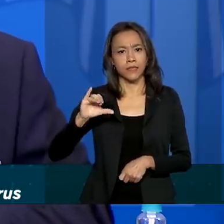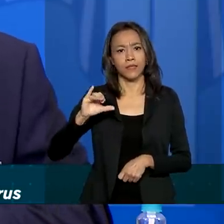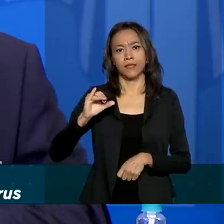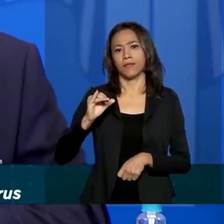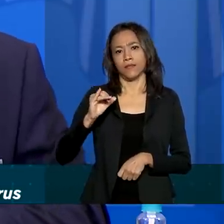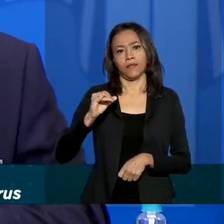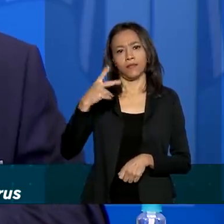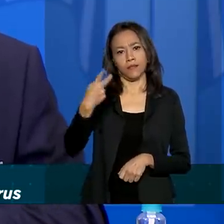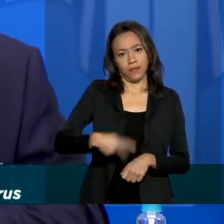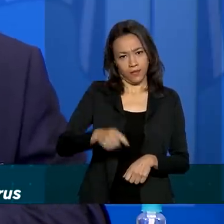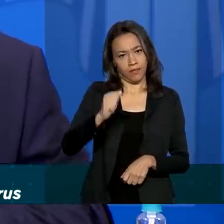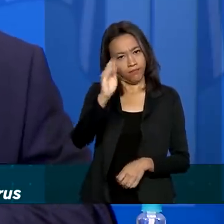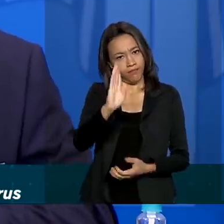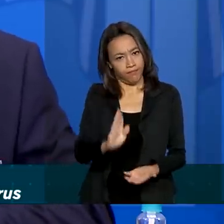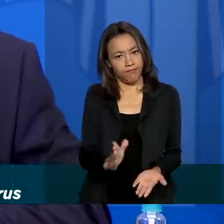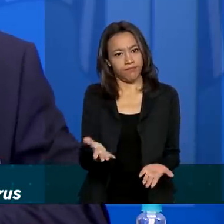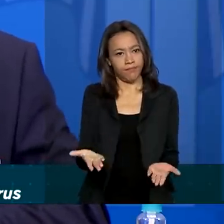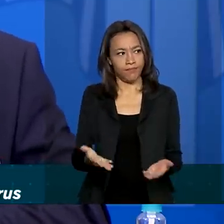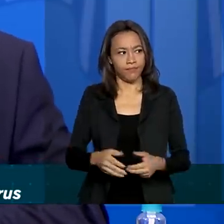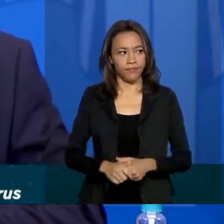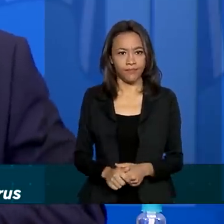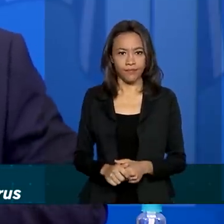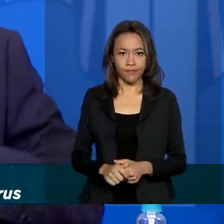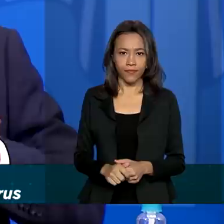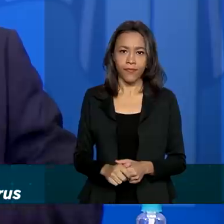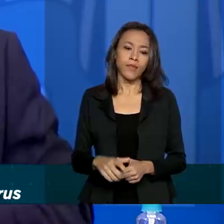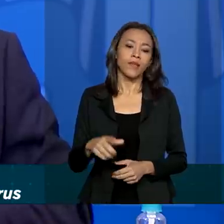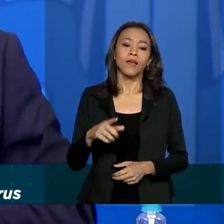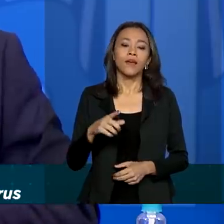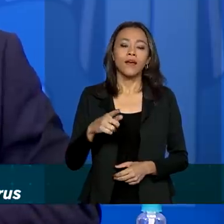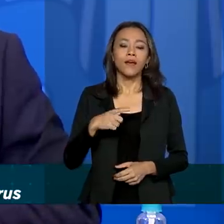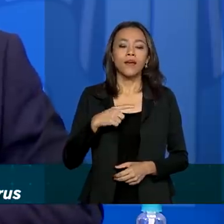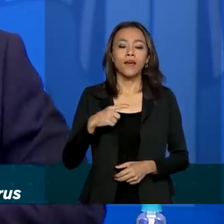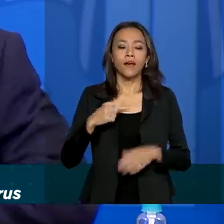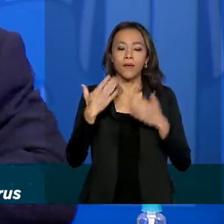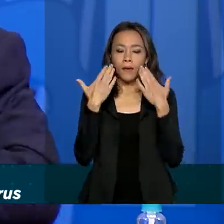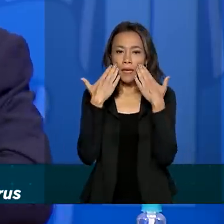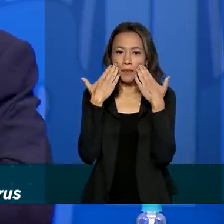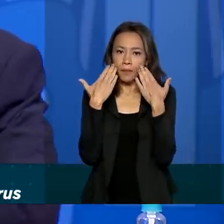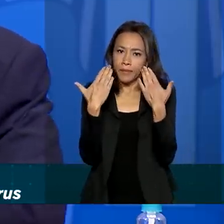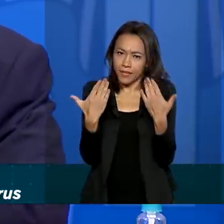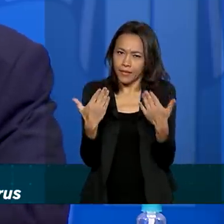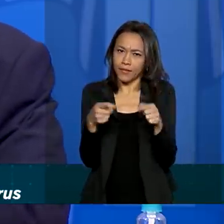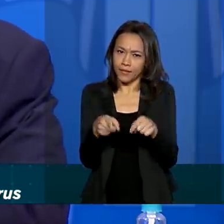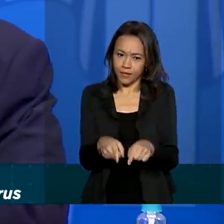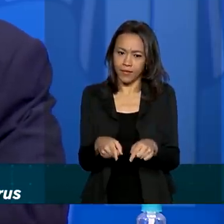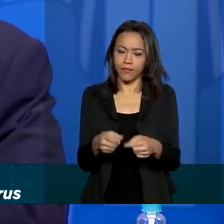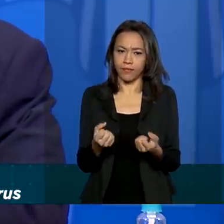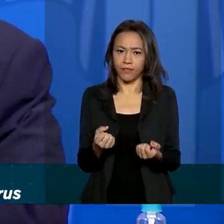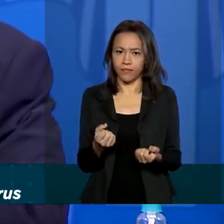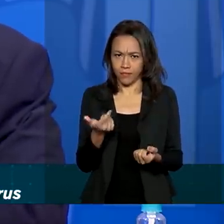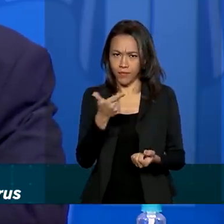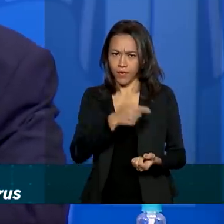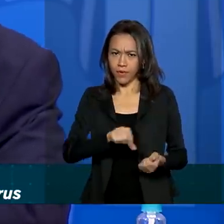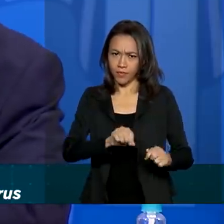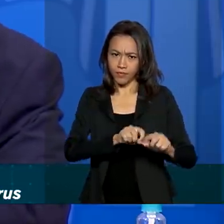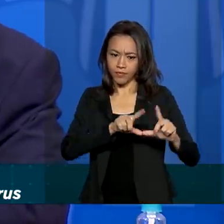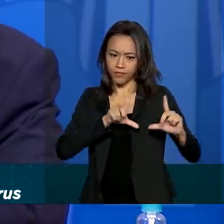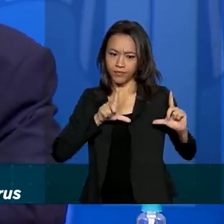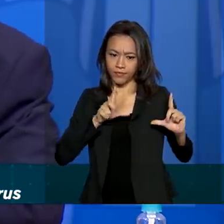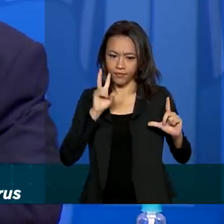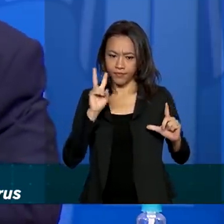a gente tem uma pequena apresentação que eu vou fazer aqui, né? Pode passar para a próxima aqui, né?